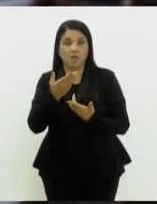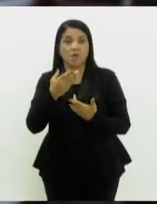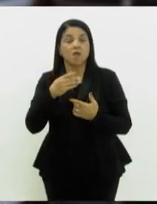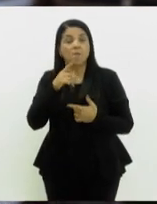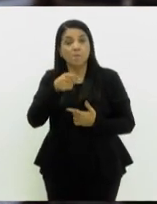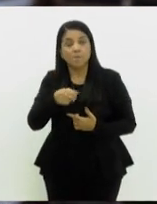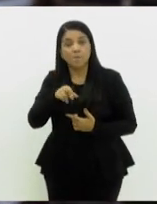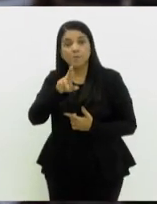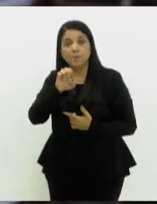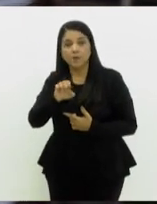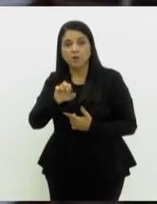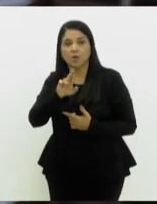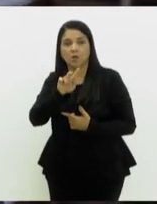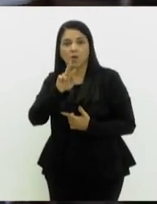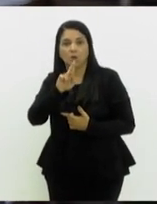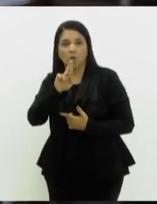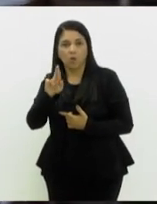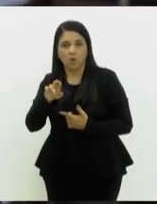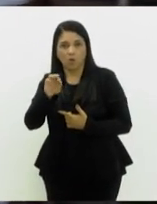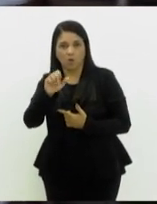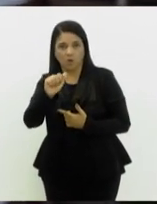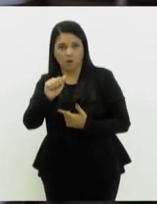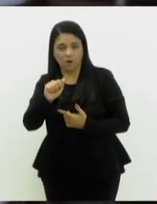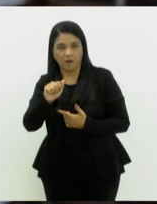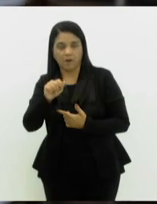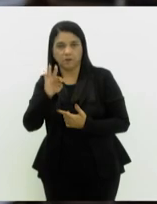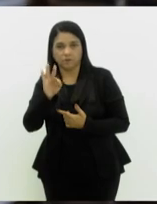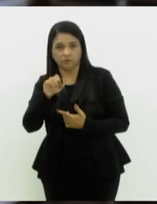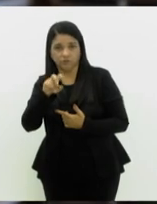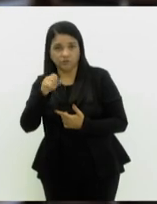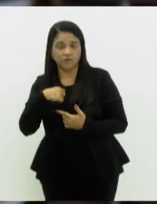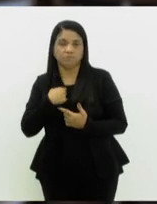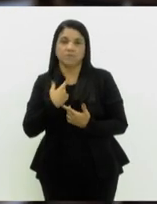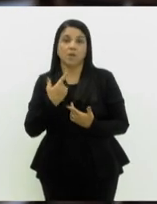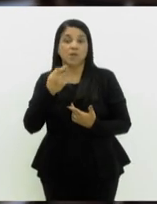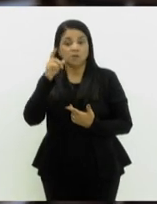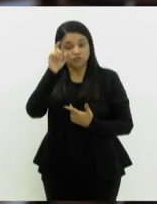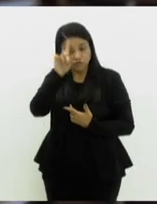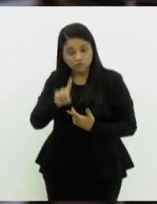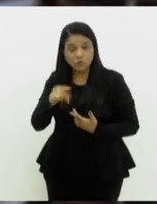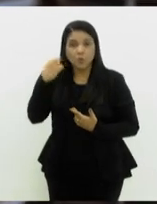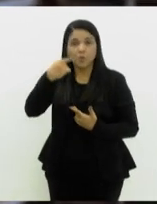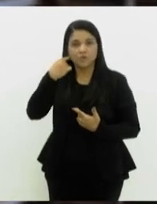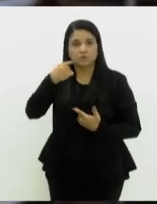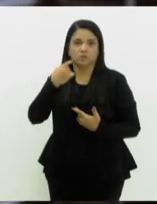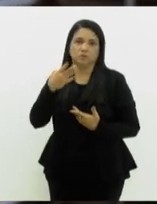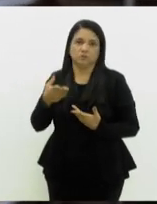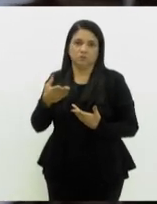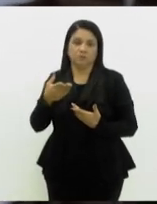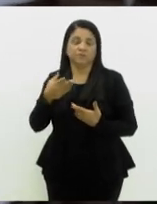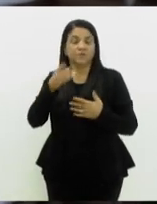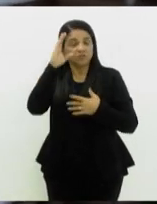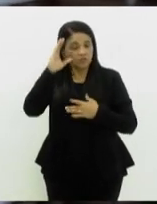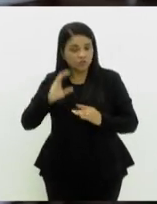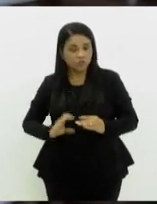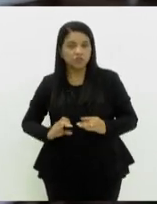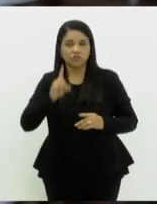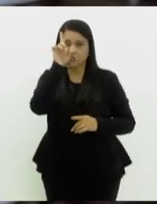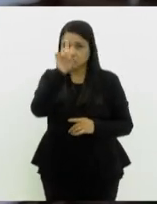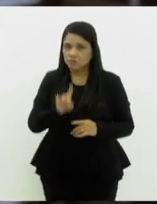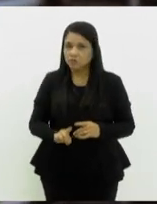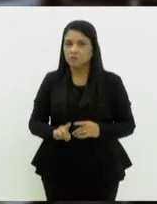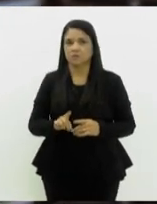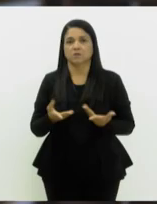profissional que nunca, em tempo algum, se esgota em si mesmo. Ela é sempre voltada à proteção do direito de um cidadão que está na ponta